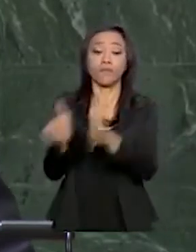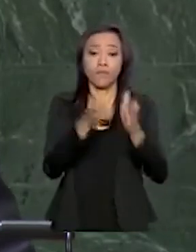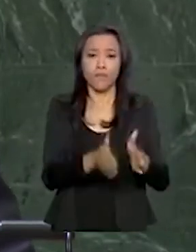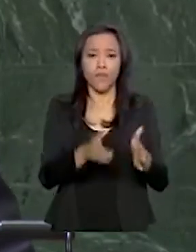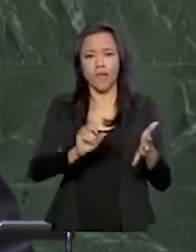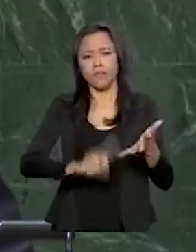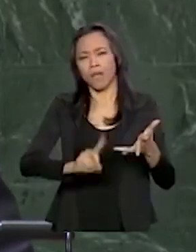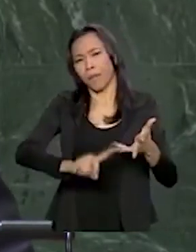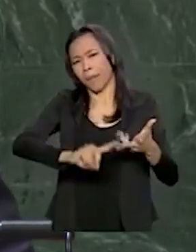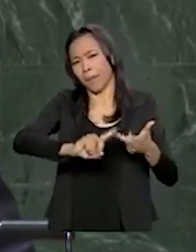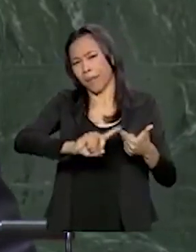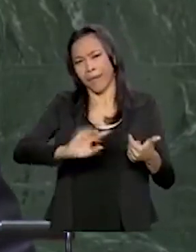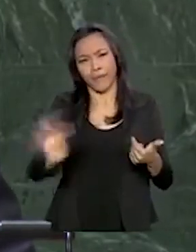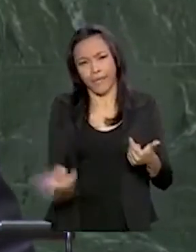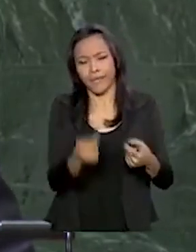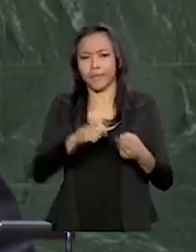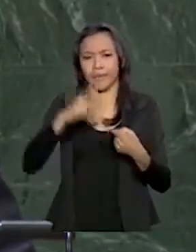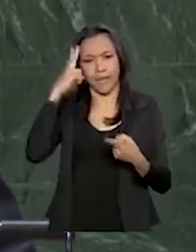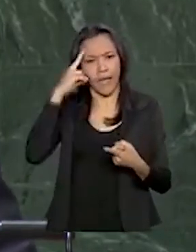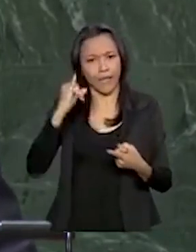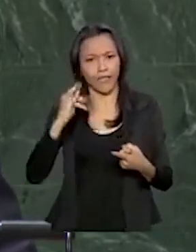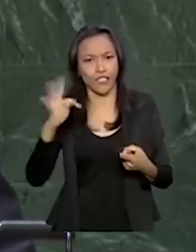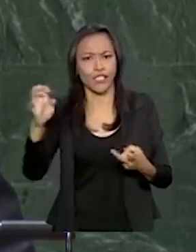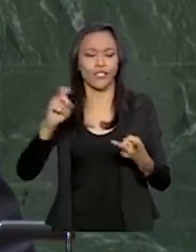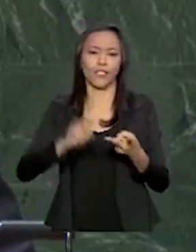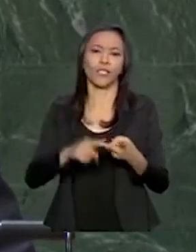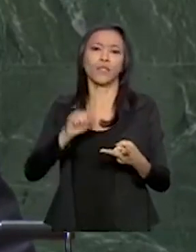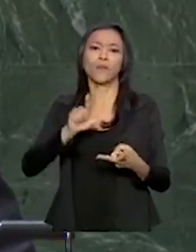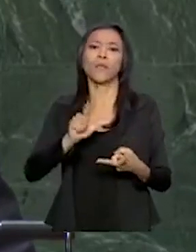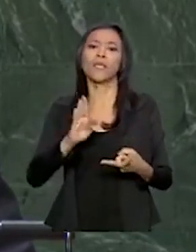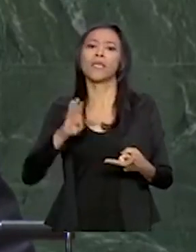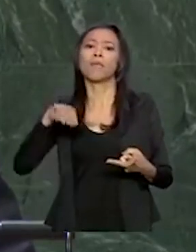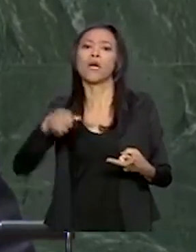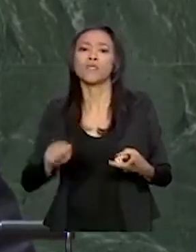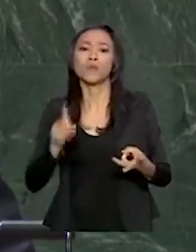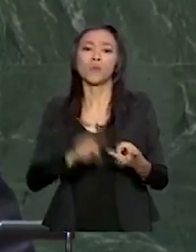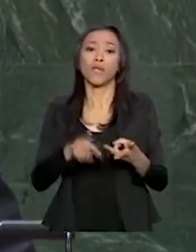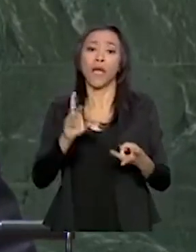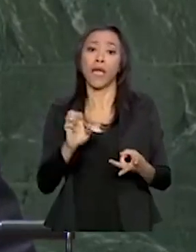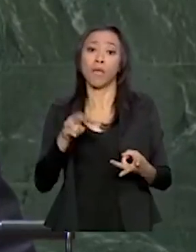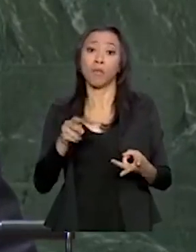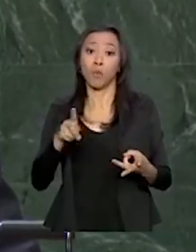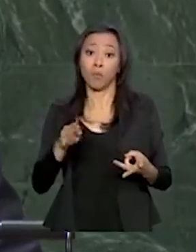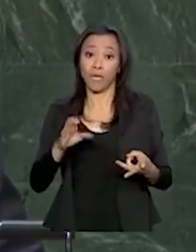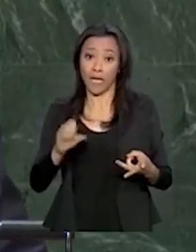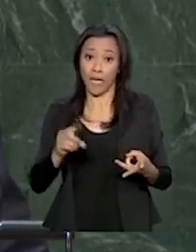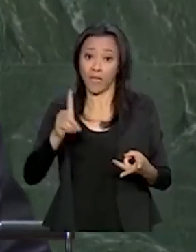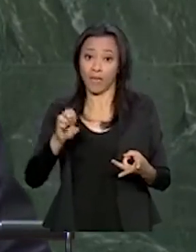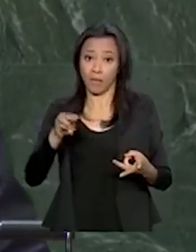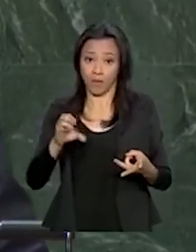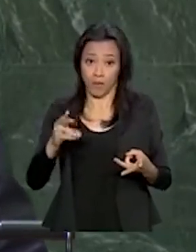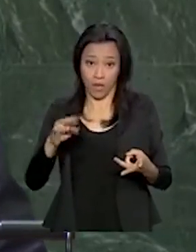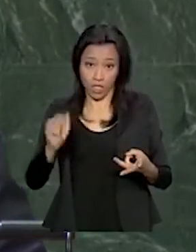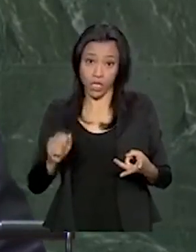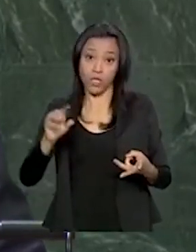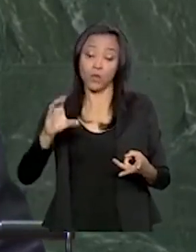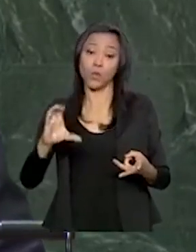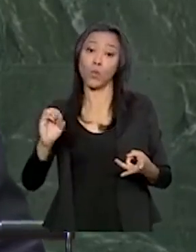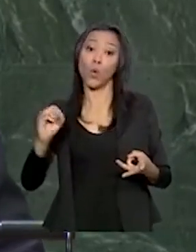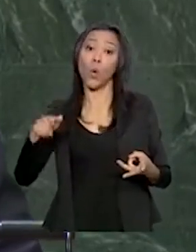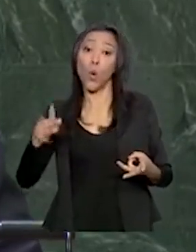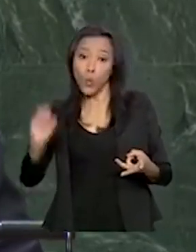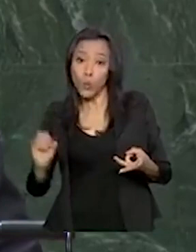variadas, no Haiti, no Líbano, na República Democrática do Congo, os contingentes